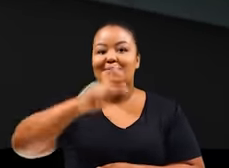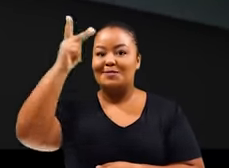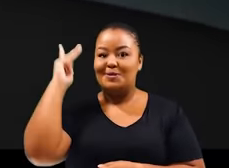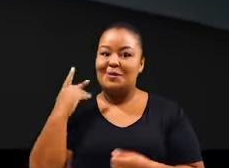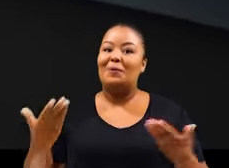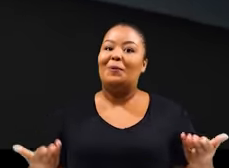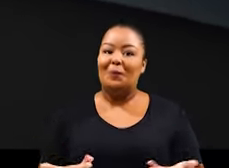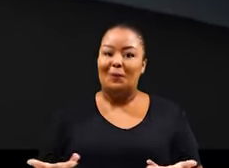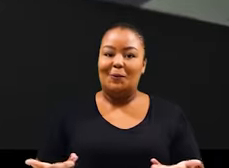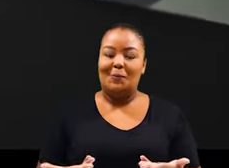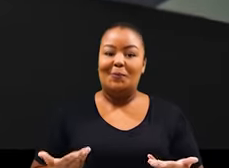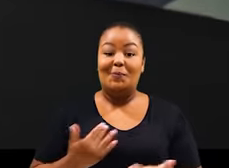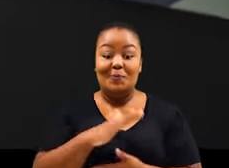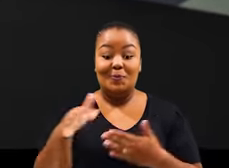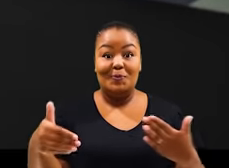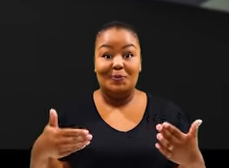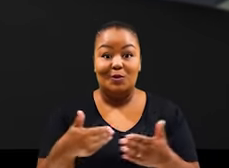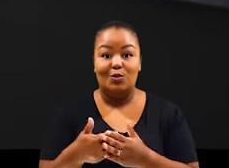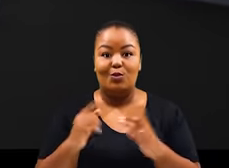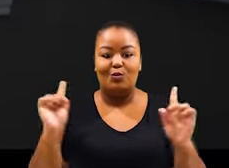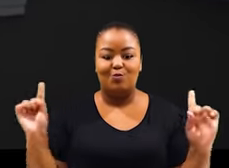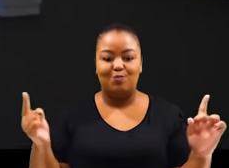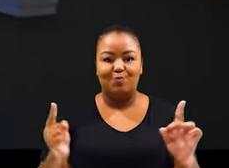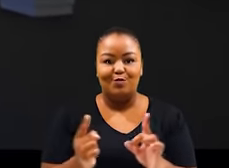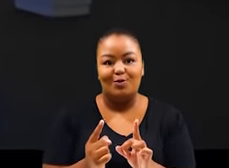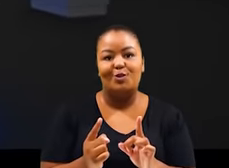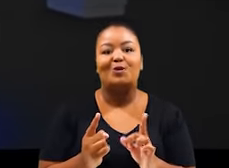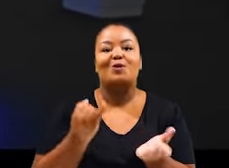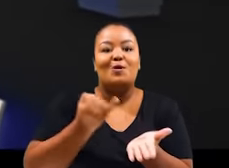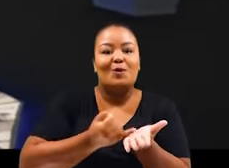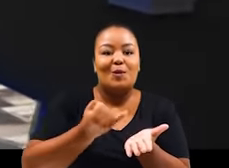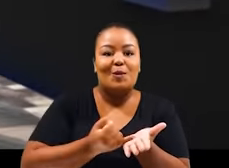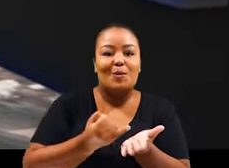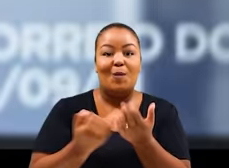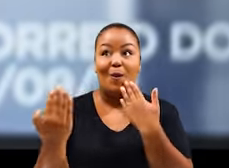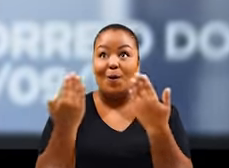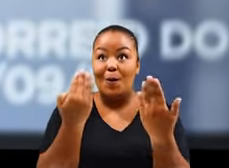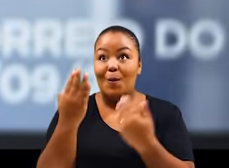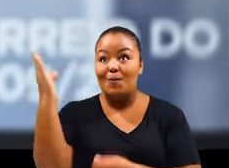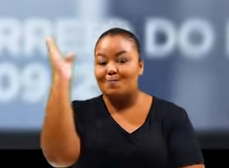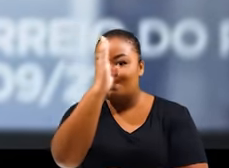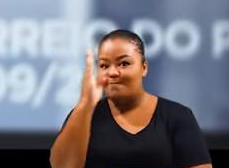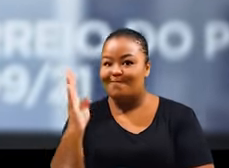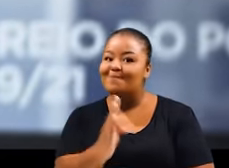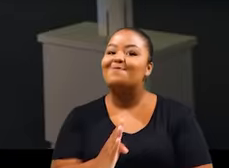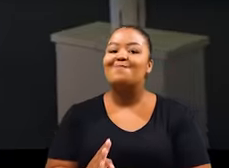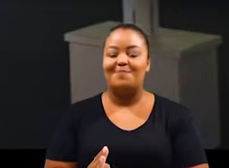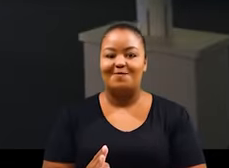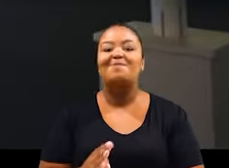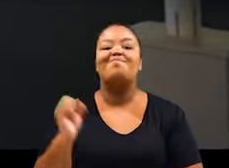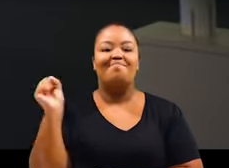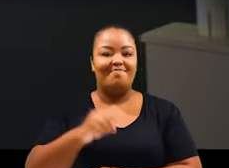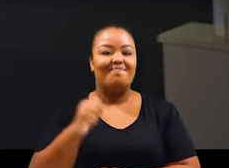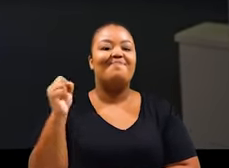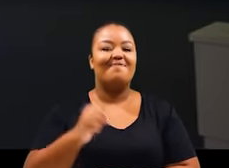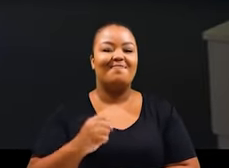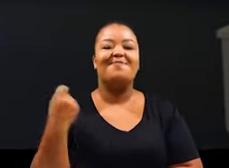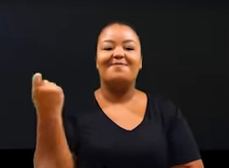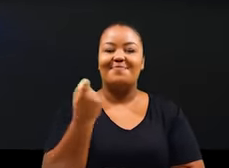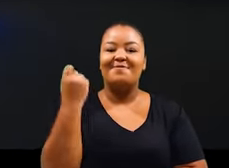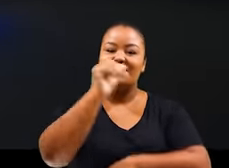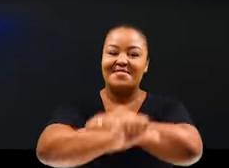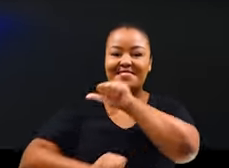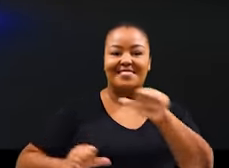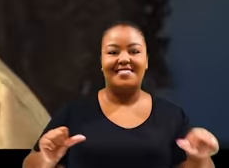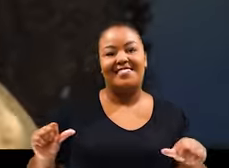na história recente. E tudo isso reduzindo os impostos aos menores patamares de alíquotas do Brasil. Sim, o Rio Grande